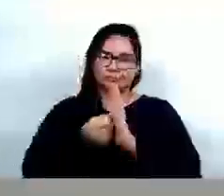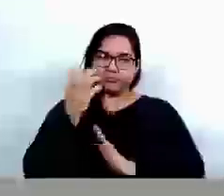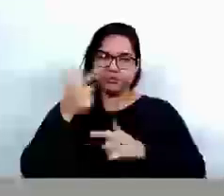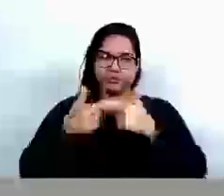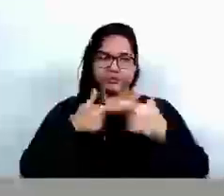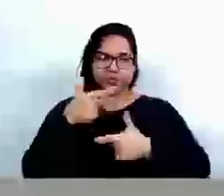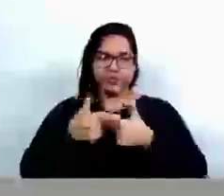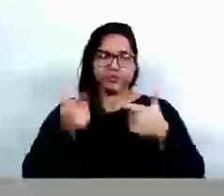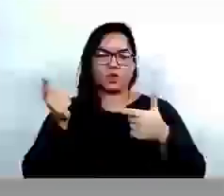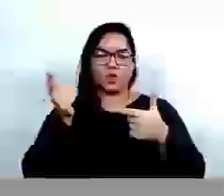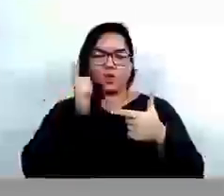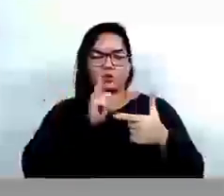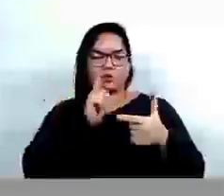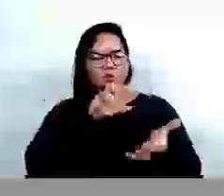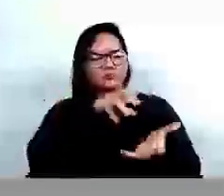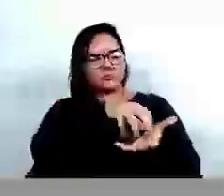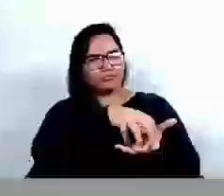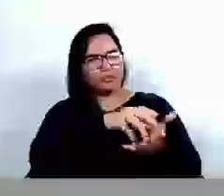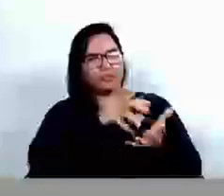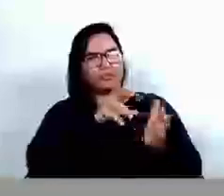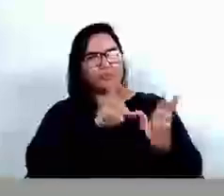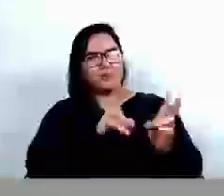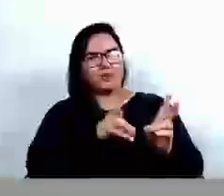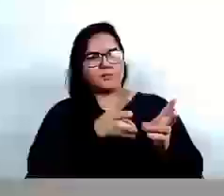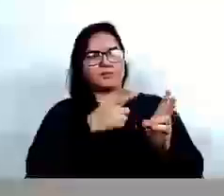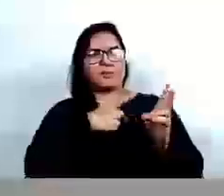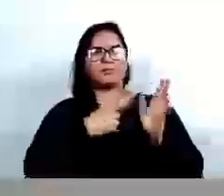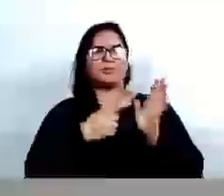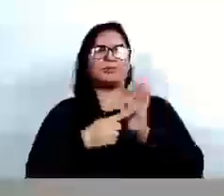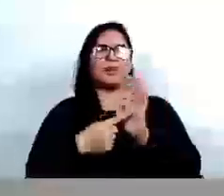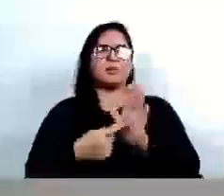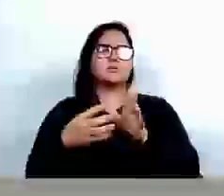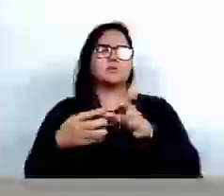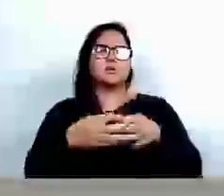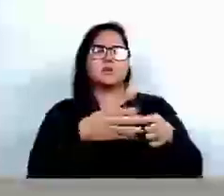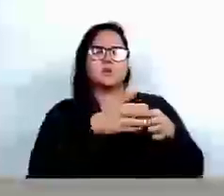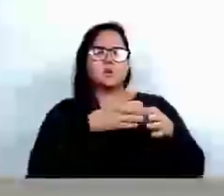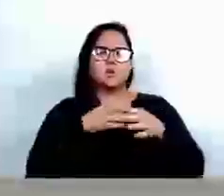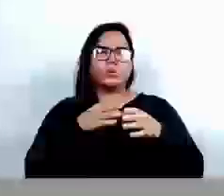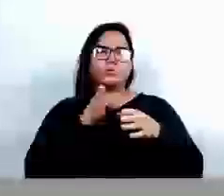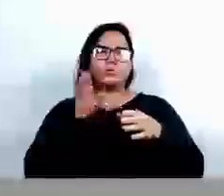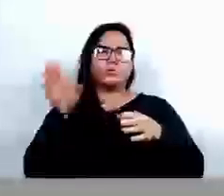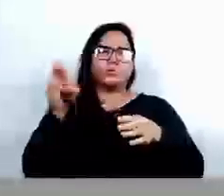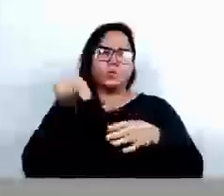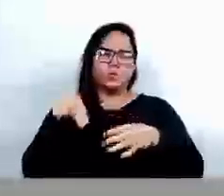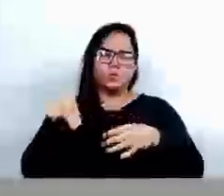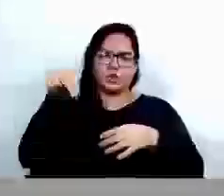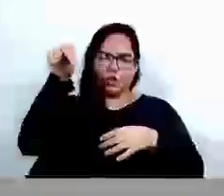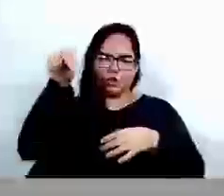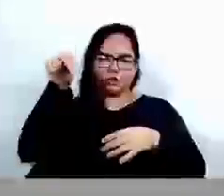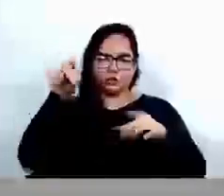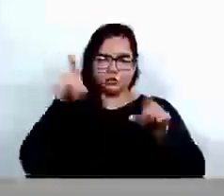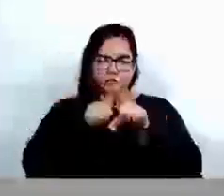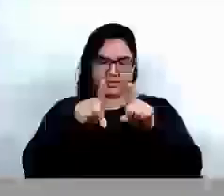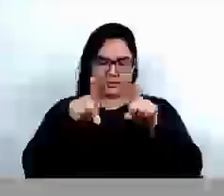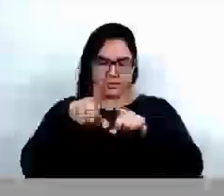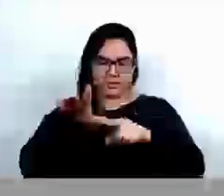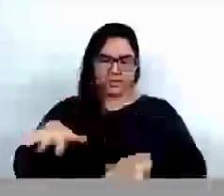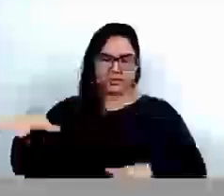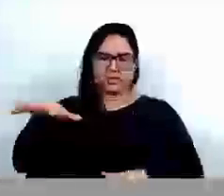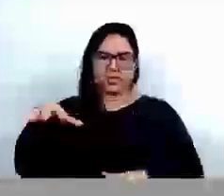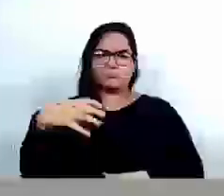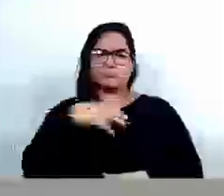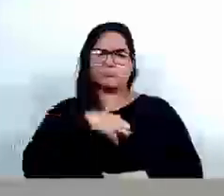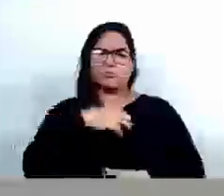descentralizar, e aqui, obviamente, eu destaco as modalidades que foram para a região norte do município, uma região carente, longe